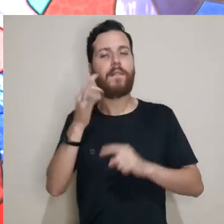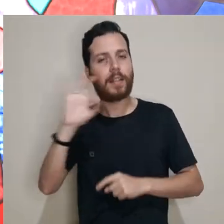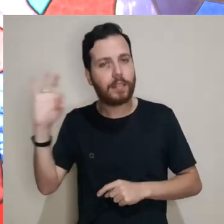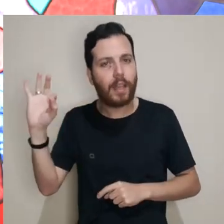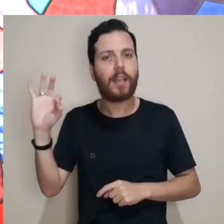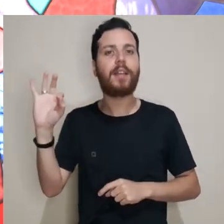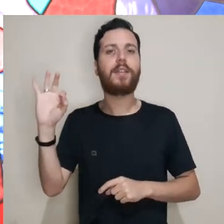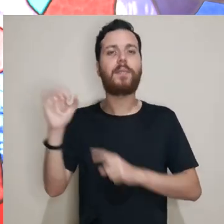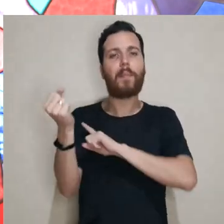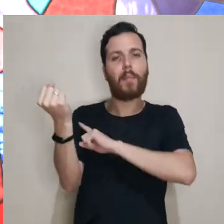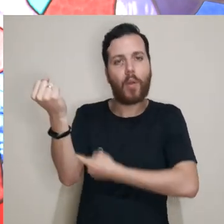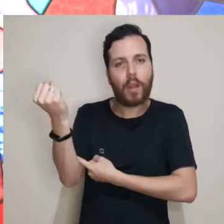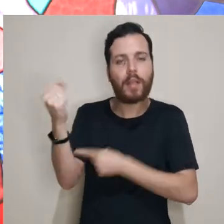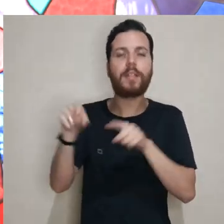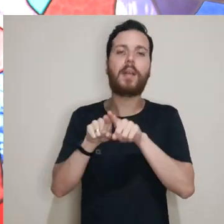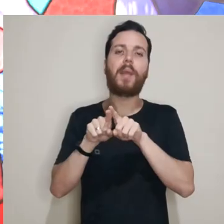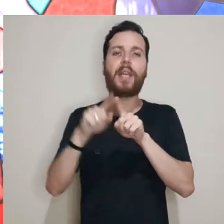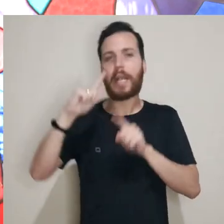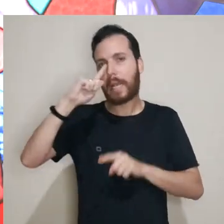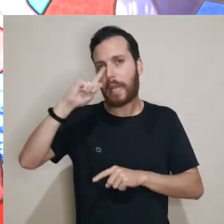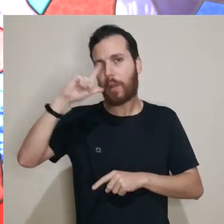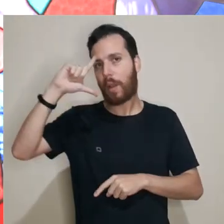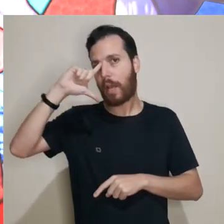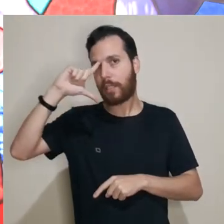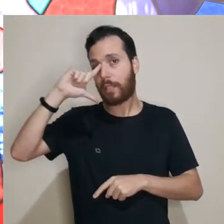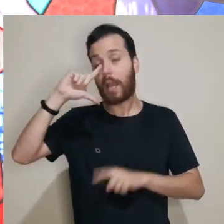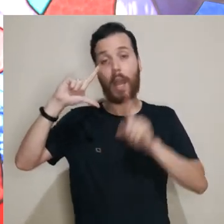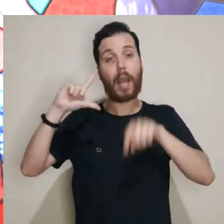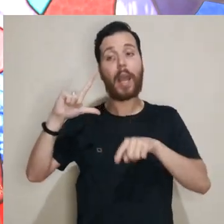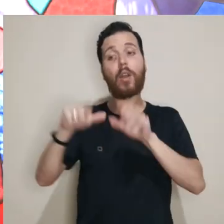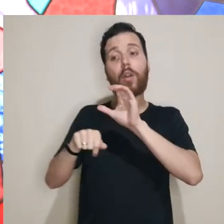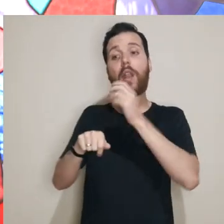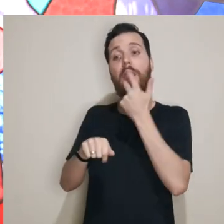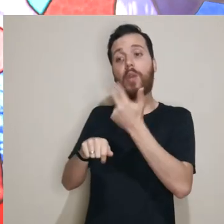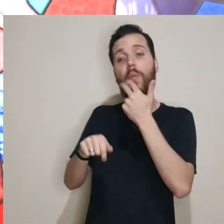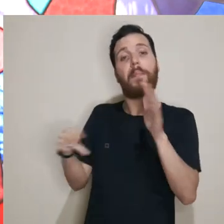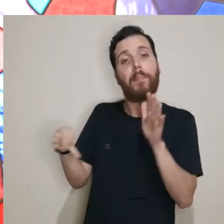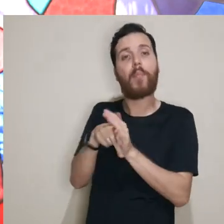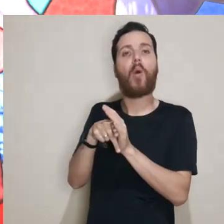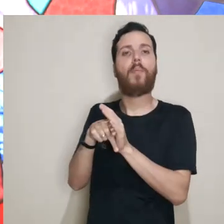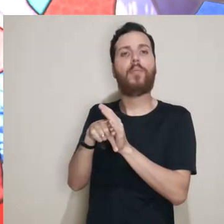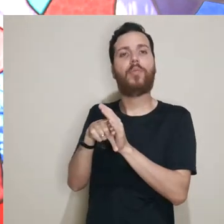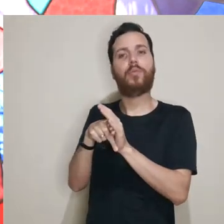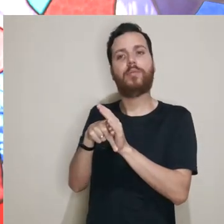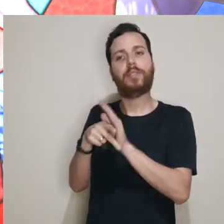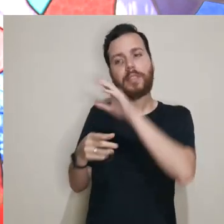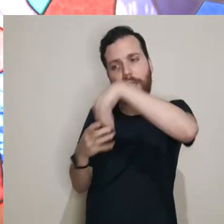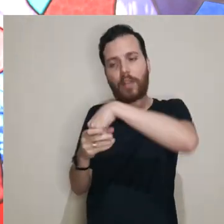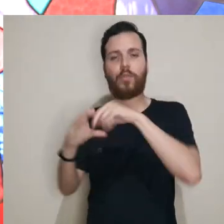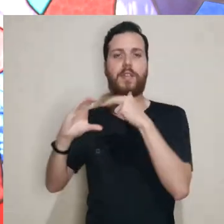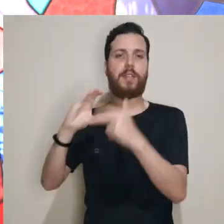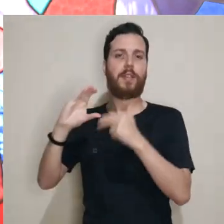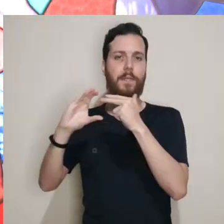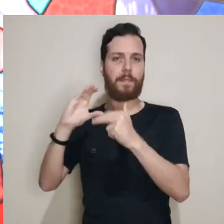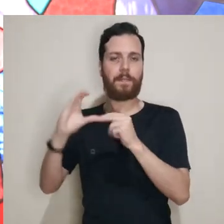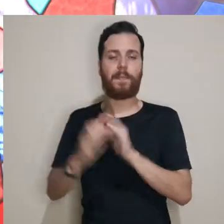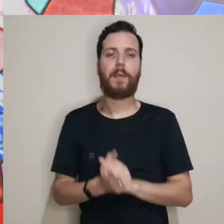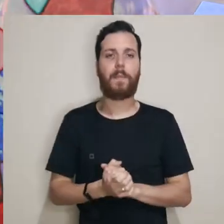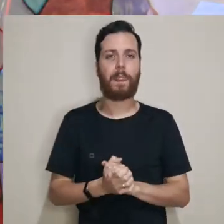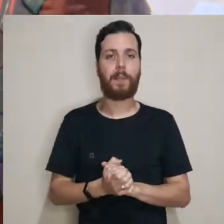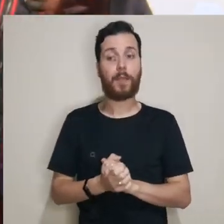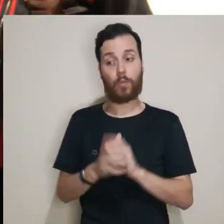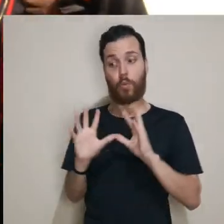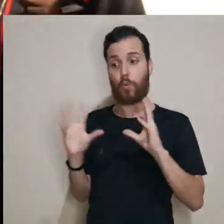japonês, francês, polonês e grego e latim como parte. São línguas que são parte